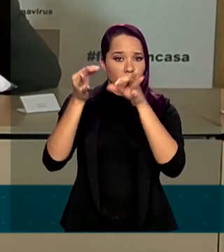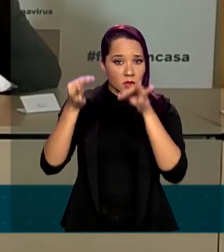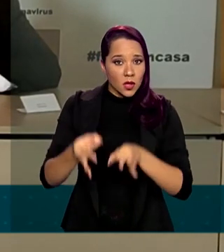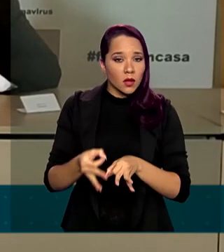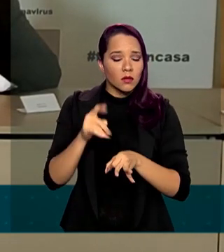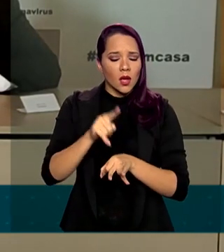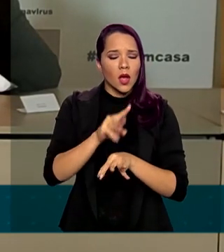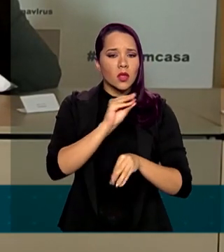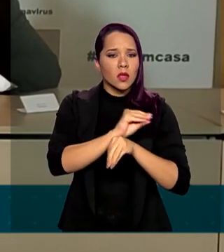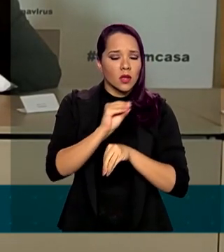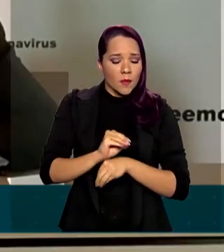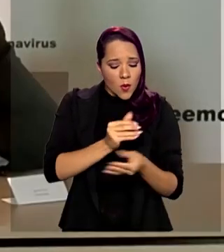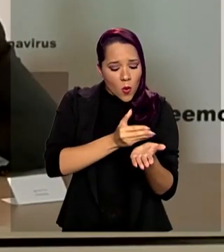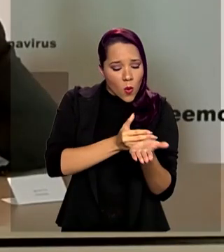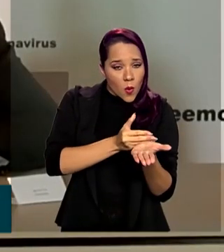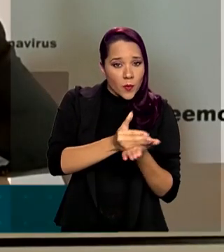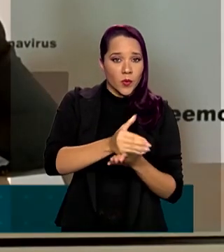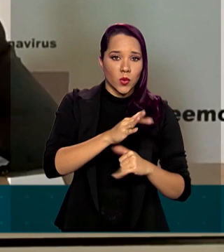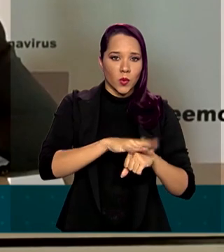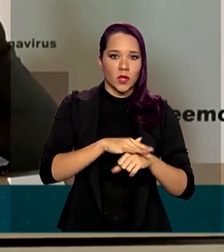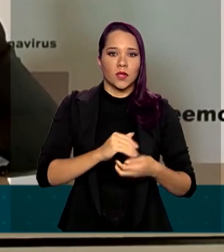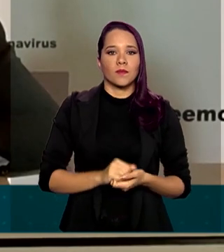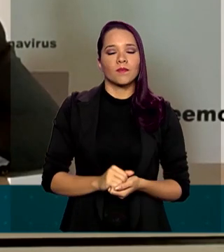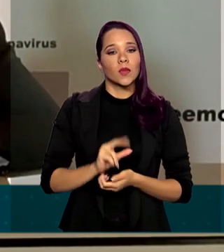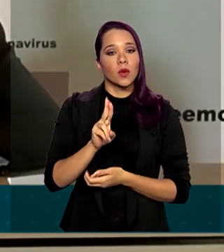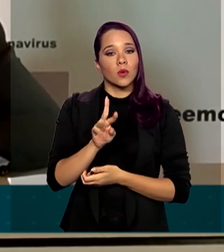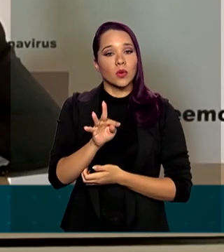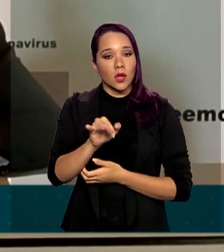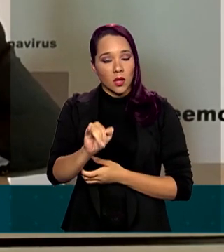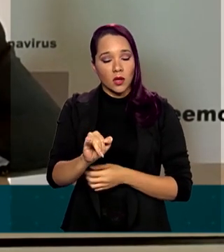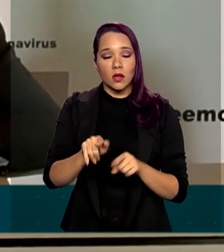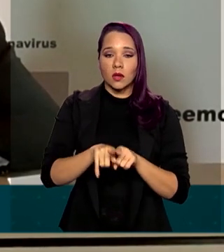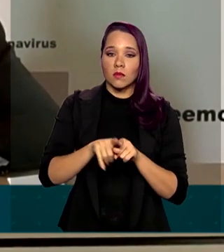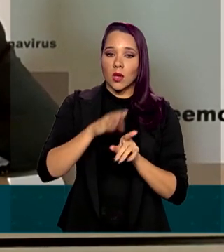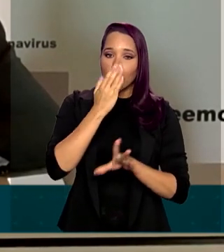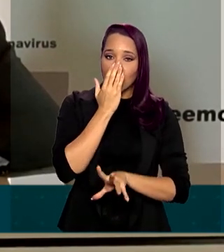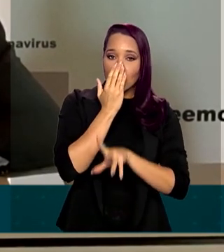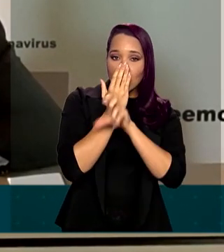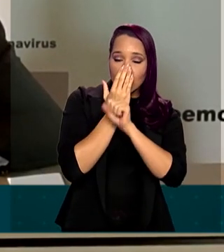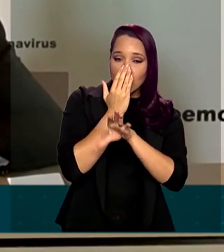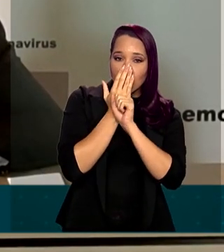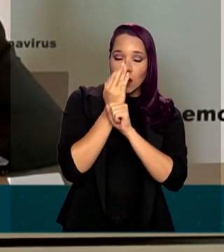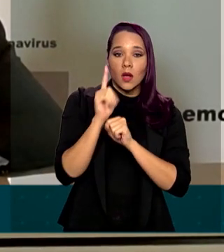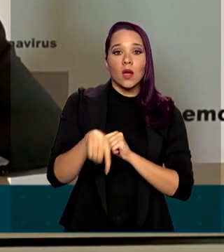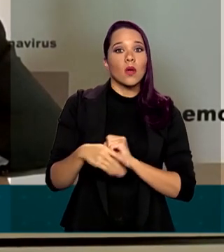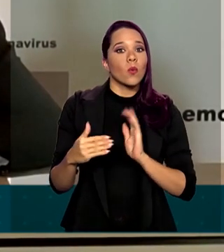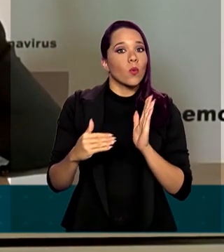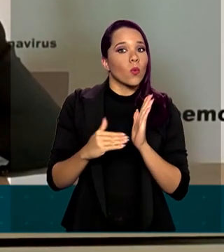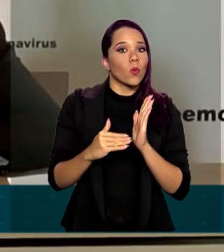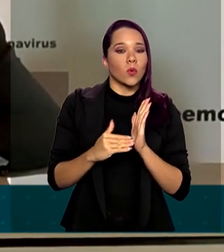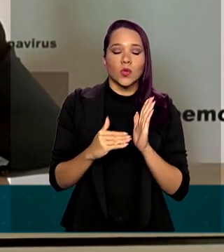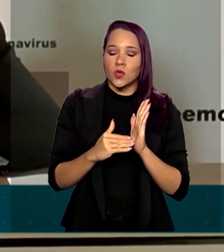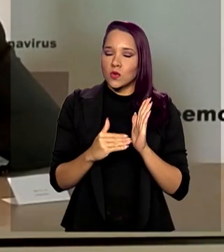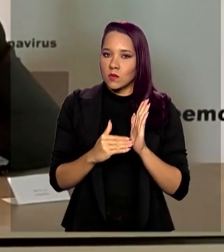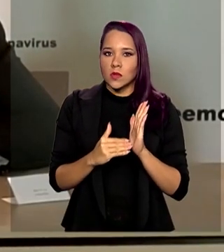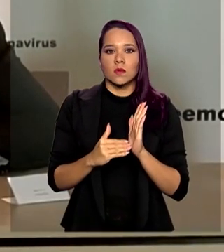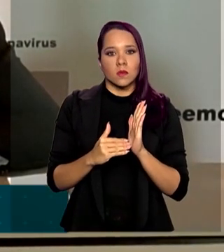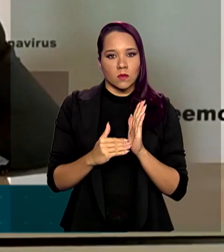tratamento precoce. A UTI e o respirador é o último caso.